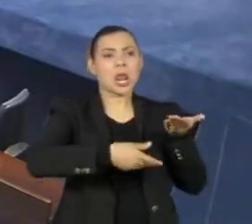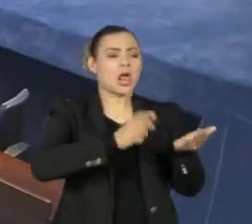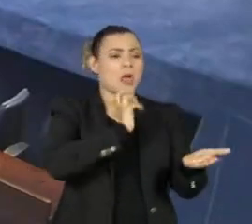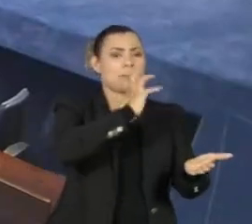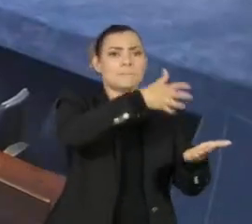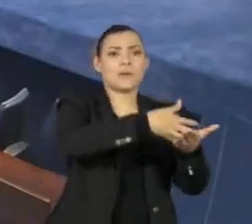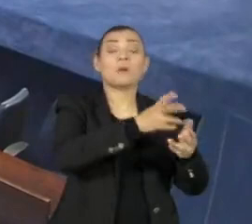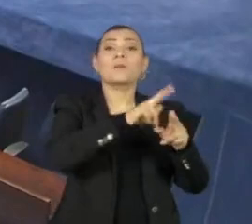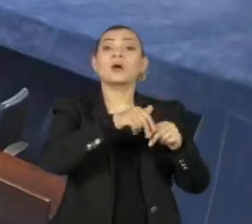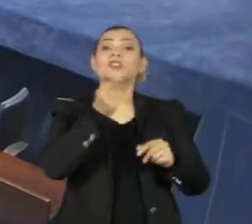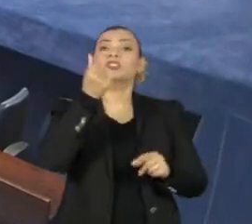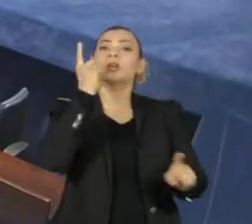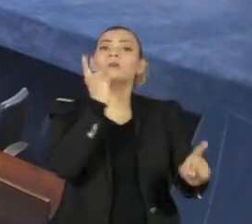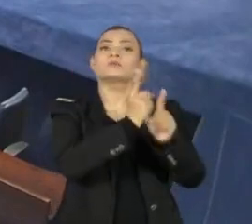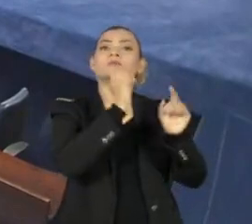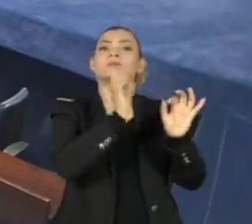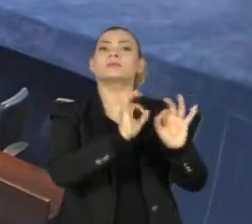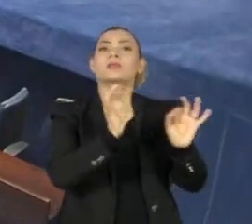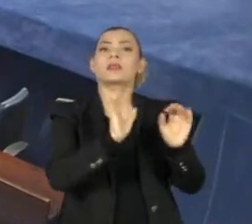operação de lavagem de dinheiro e ocultação de patrimônio.